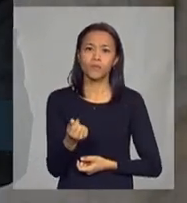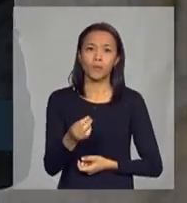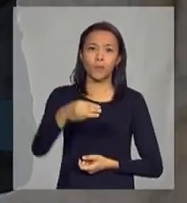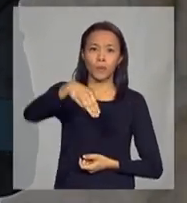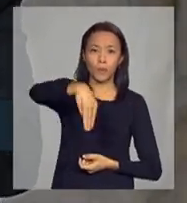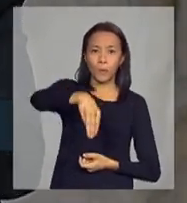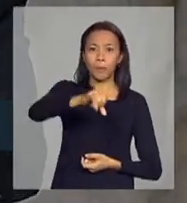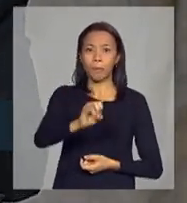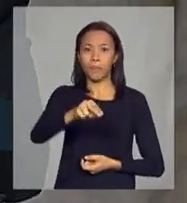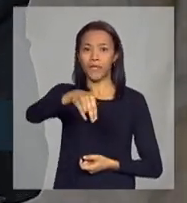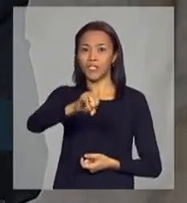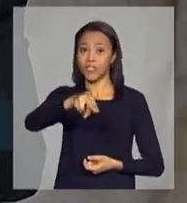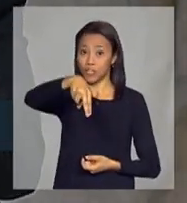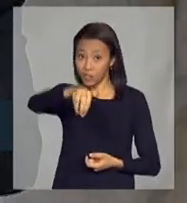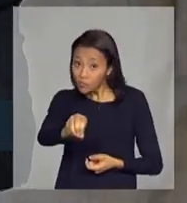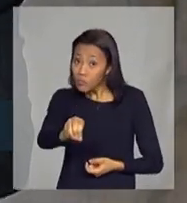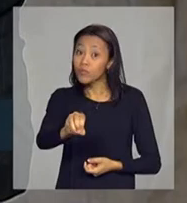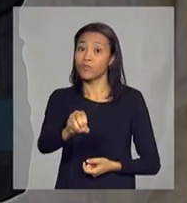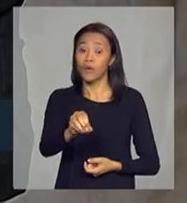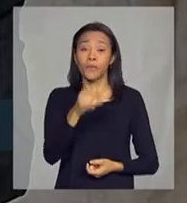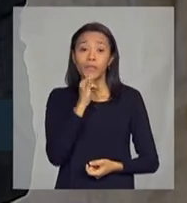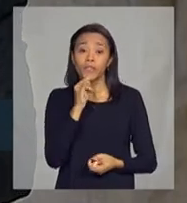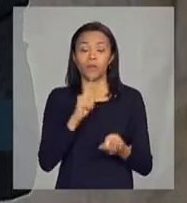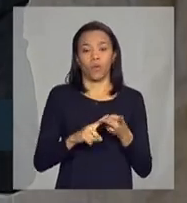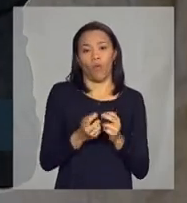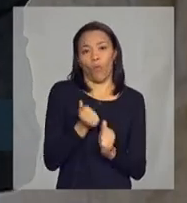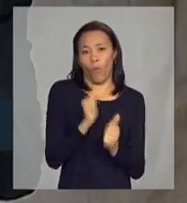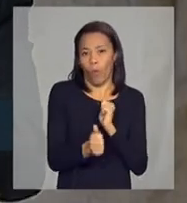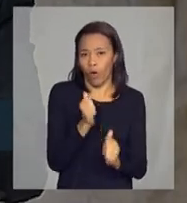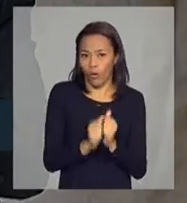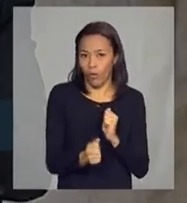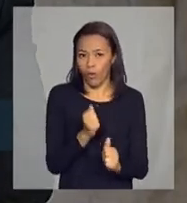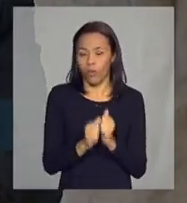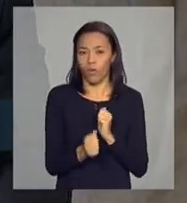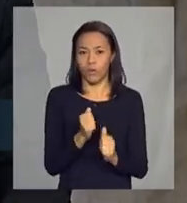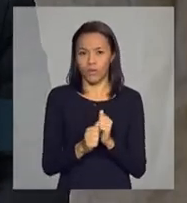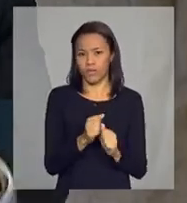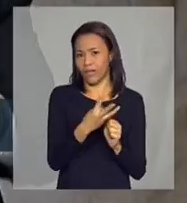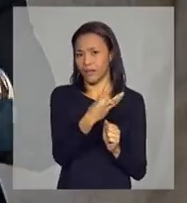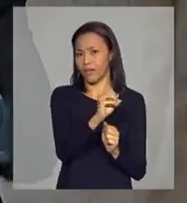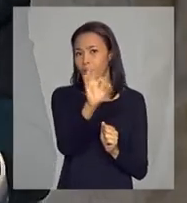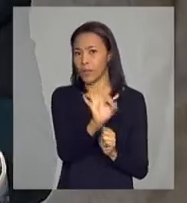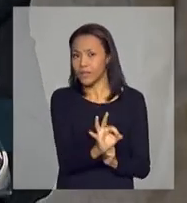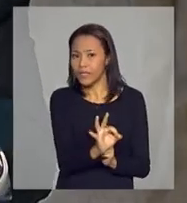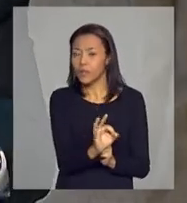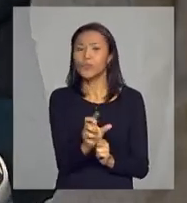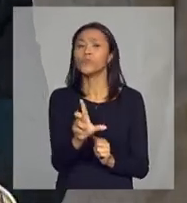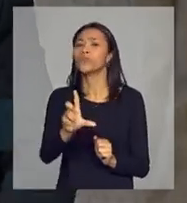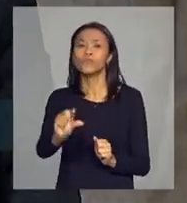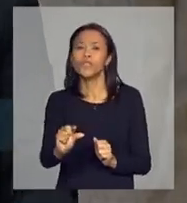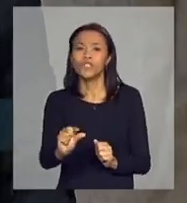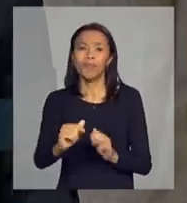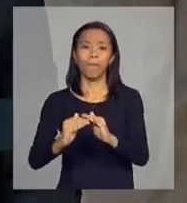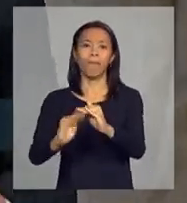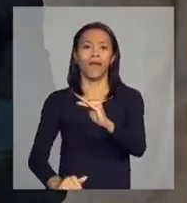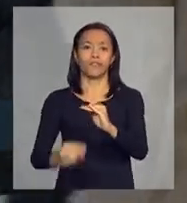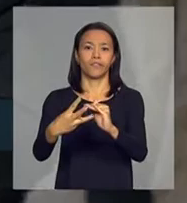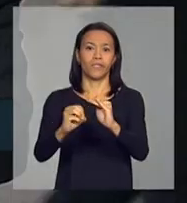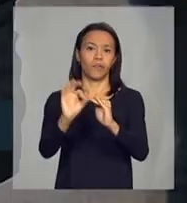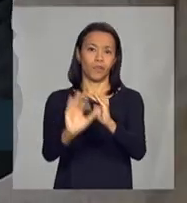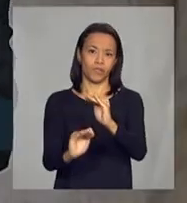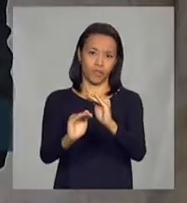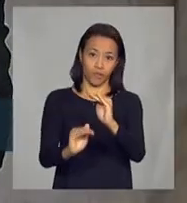Nós estamos descolados hoje do preço mínimo, no caso do arroz, do custo de produção 30%. O preço mínimo está abaixo de 30%.